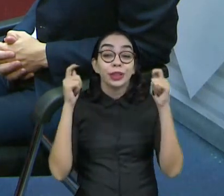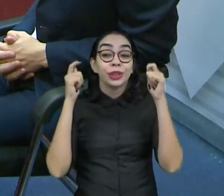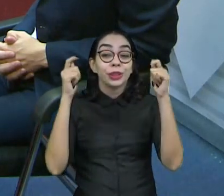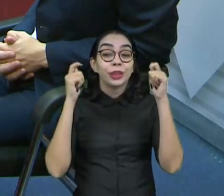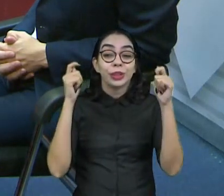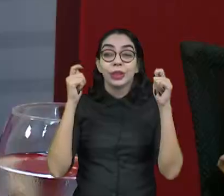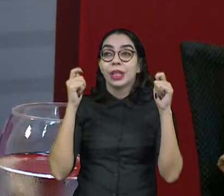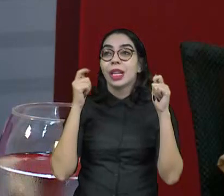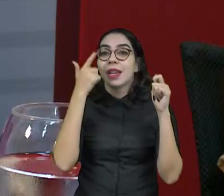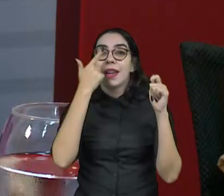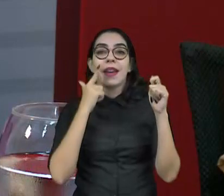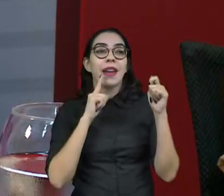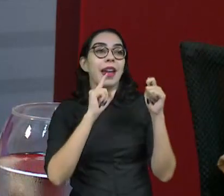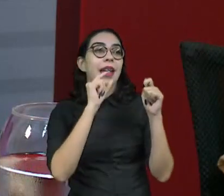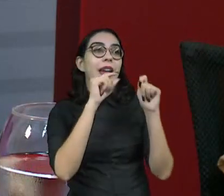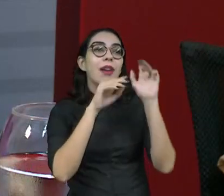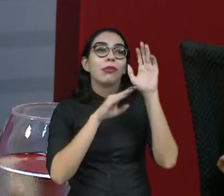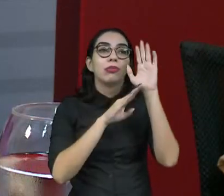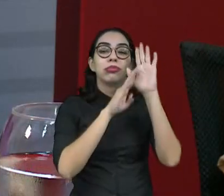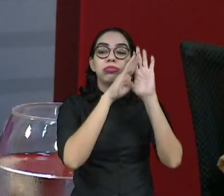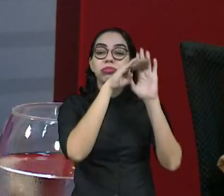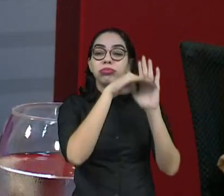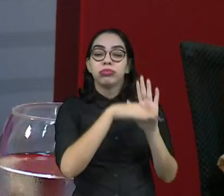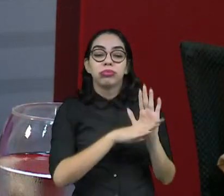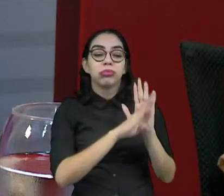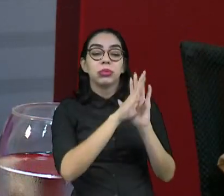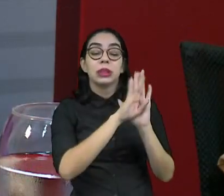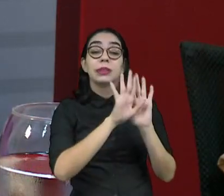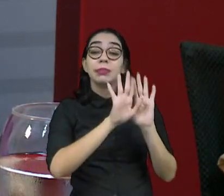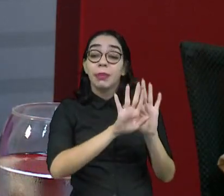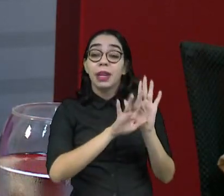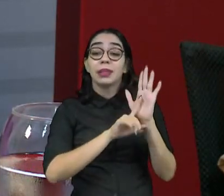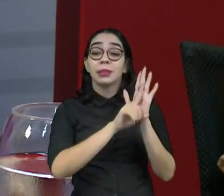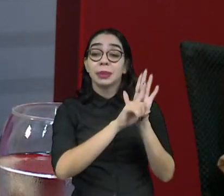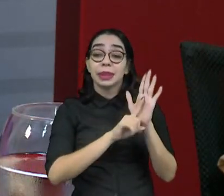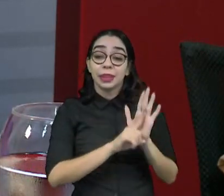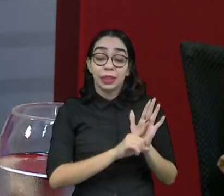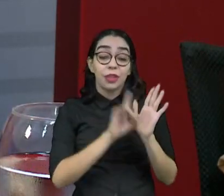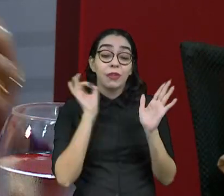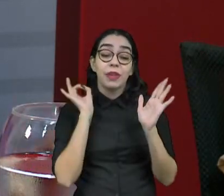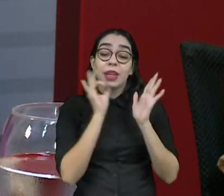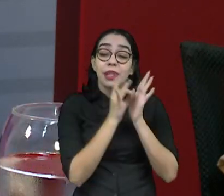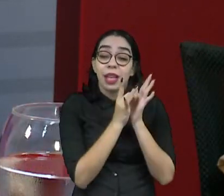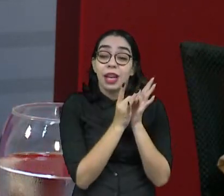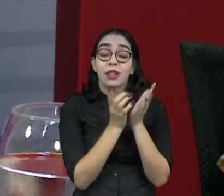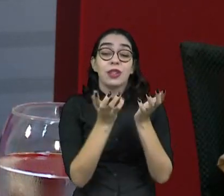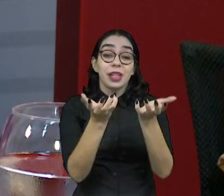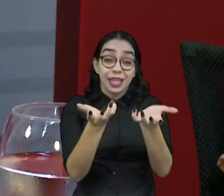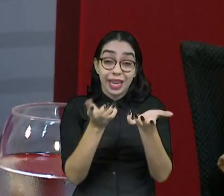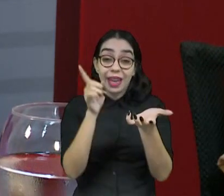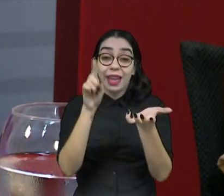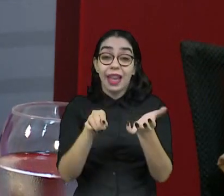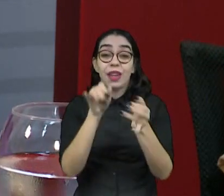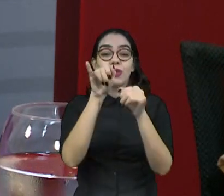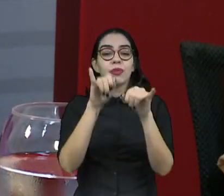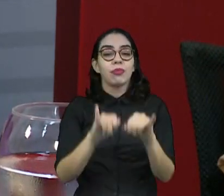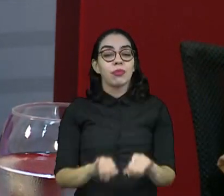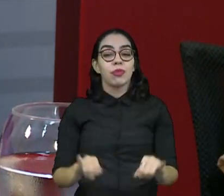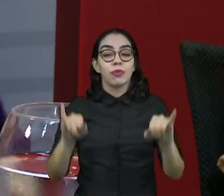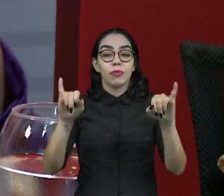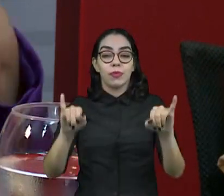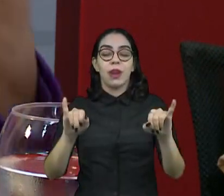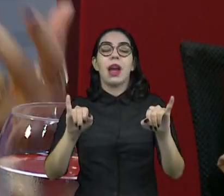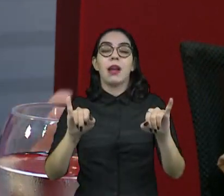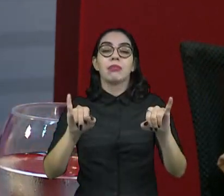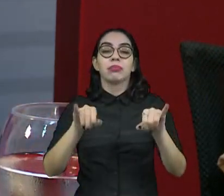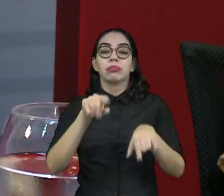Então, quem está na frente, quem não está na frente. E, nas pesquisas, a função delas, de fato, não é essa. A função delas é informação e modulação.